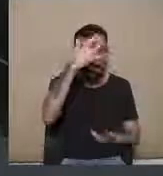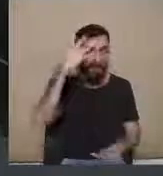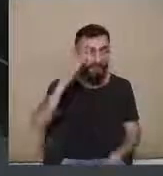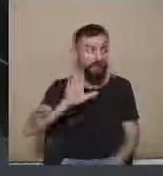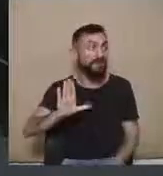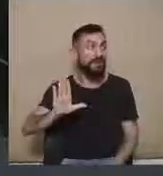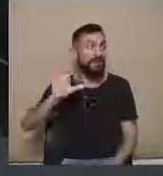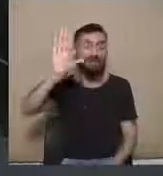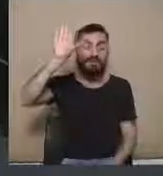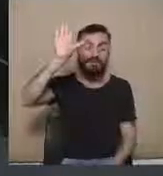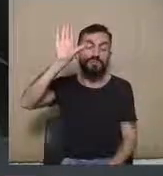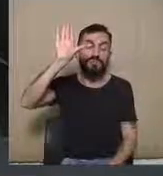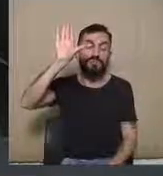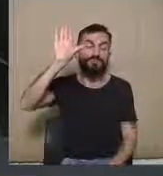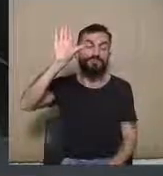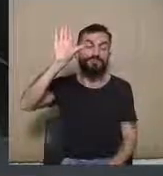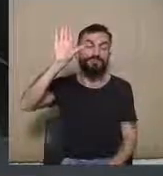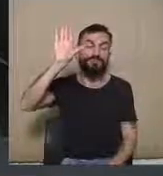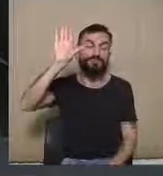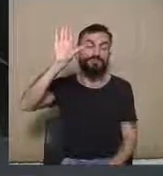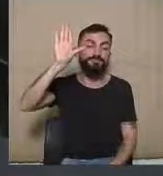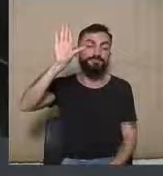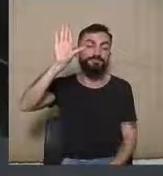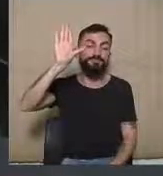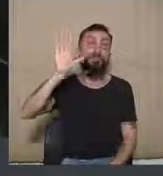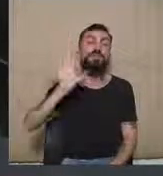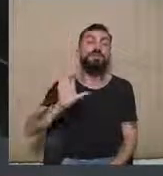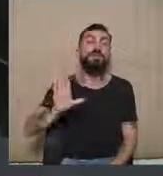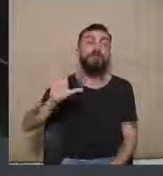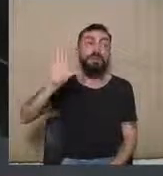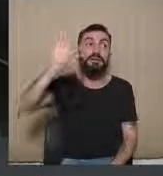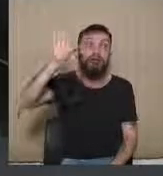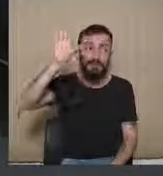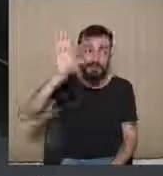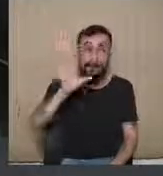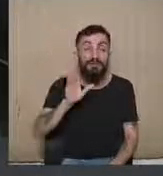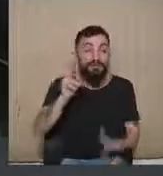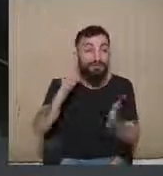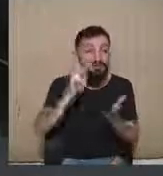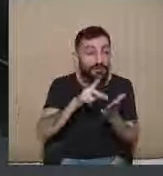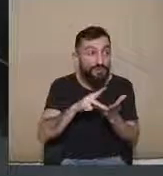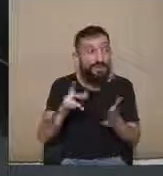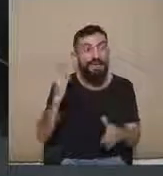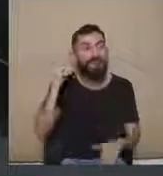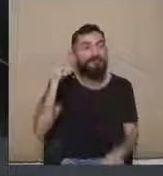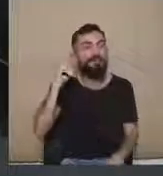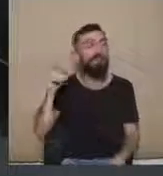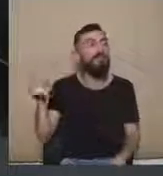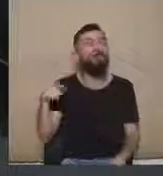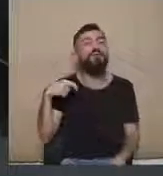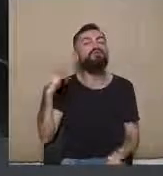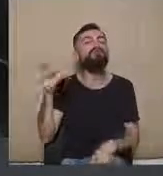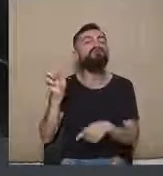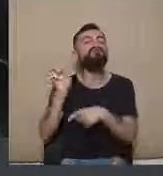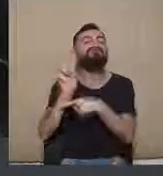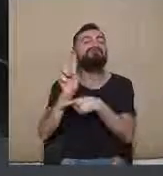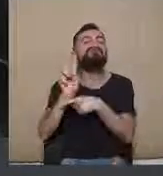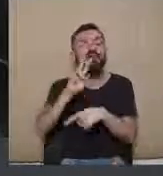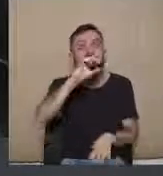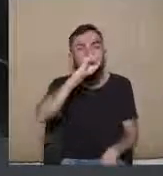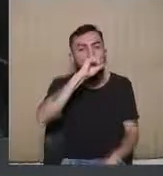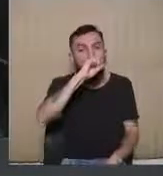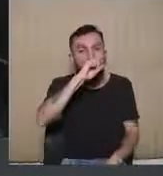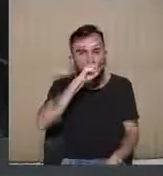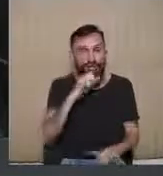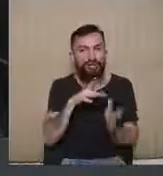diretas e nomeadamente laranjas, mas sim são aquelas candidaturas que são lançadas